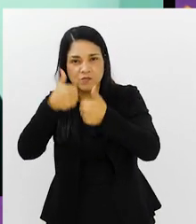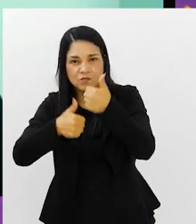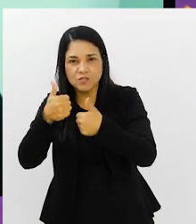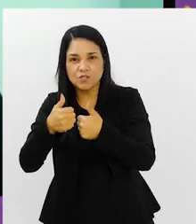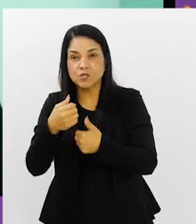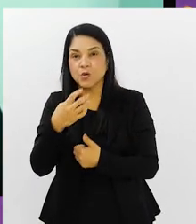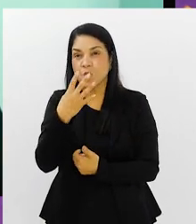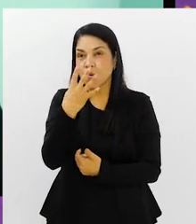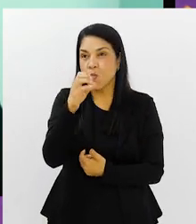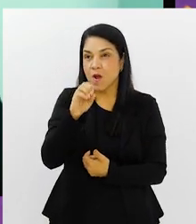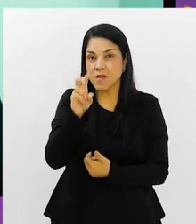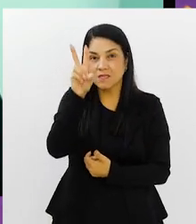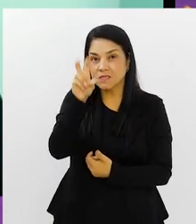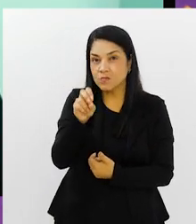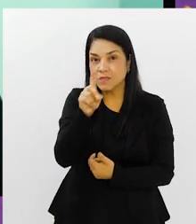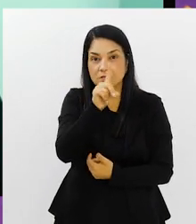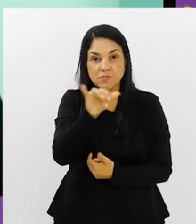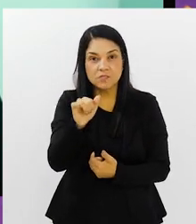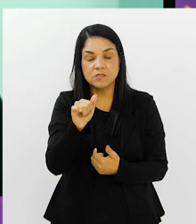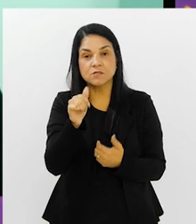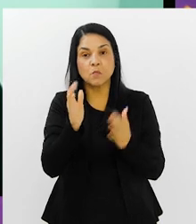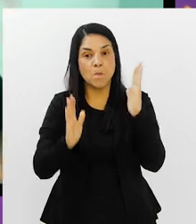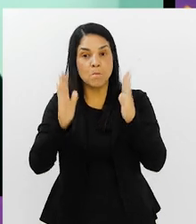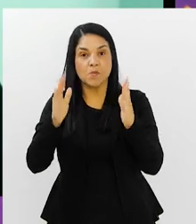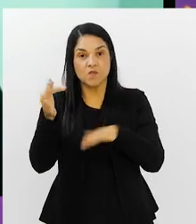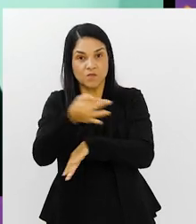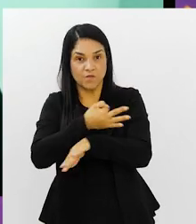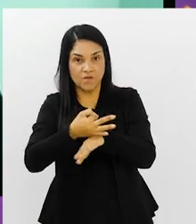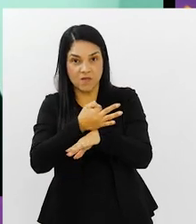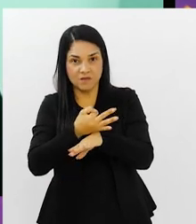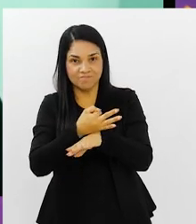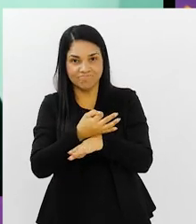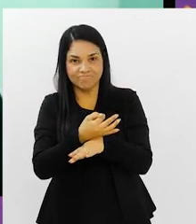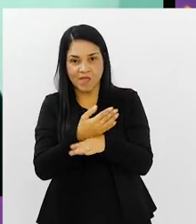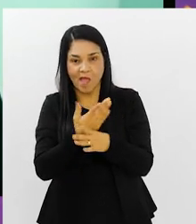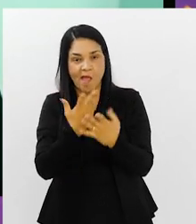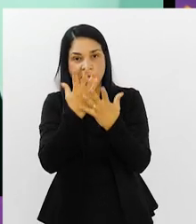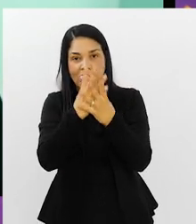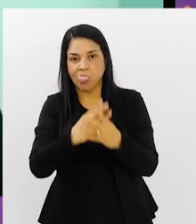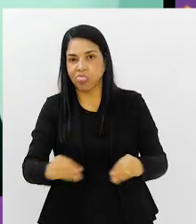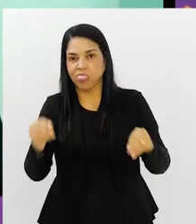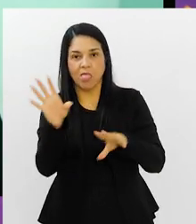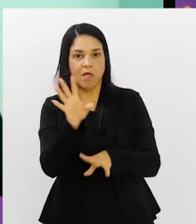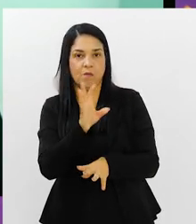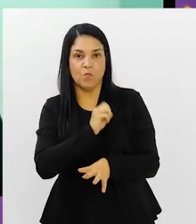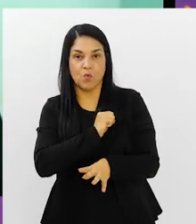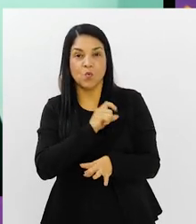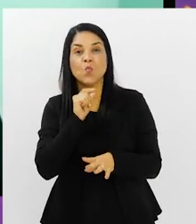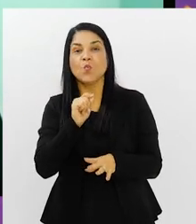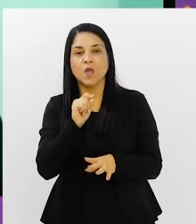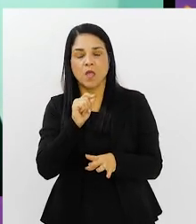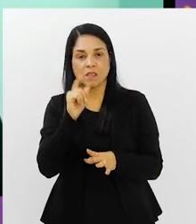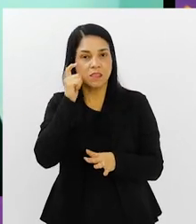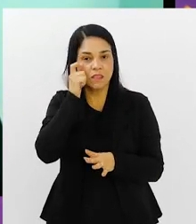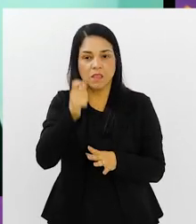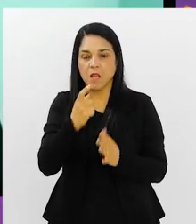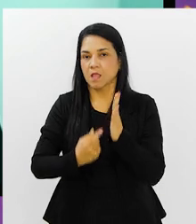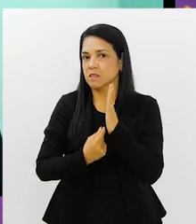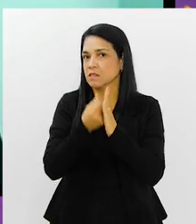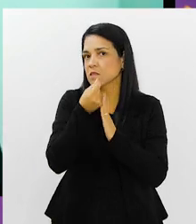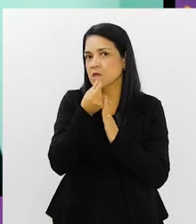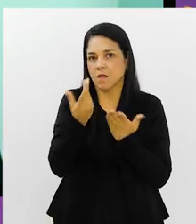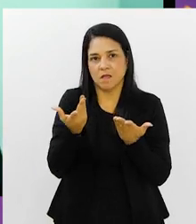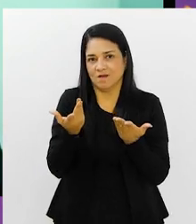euros durante 40, 50 dias? É o período dele de férias. O amor não existe. O amor só tem. Olha o